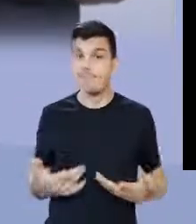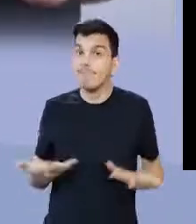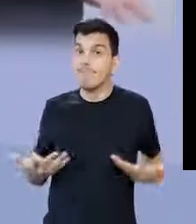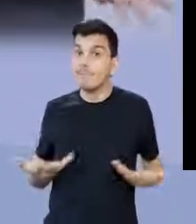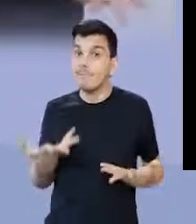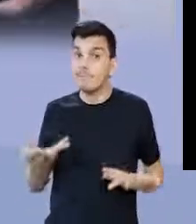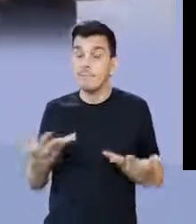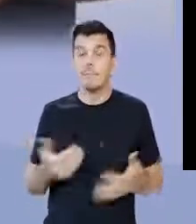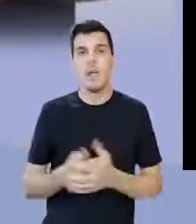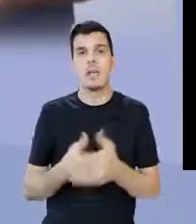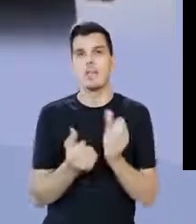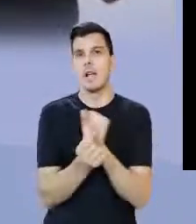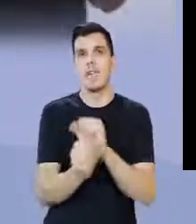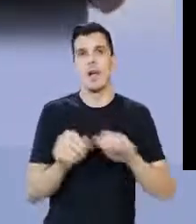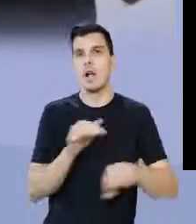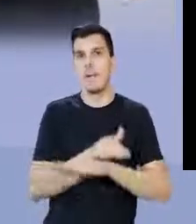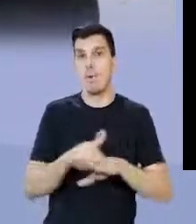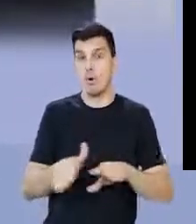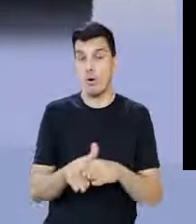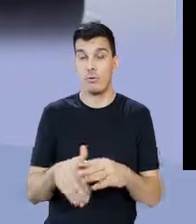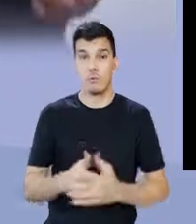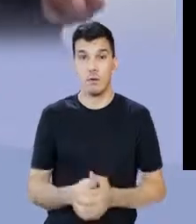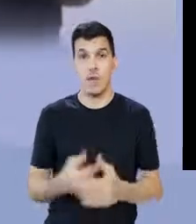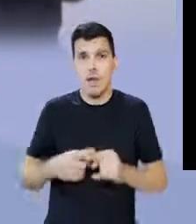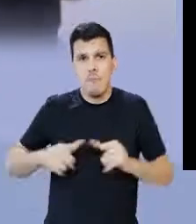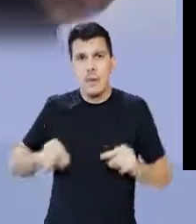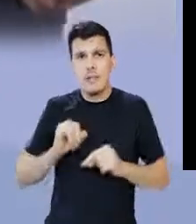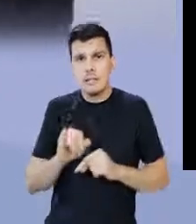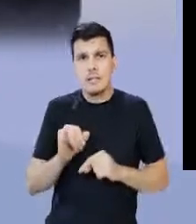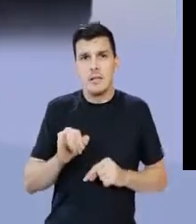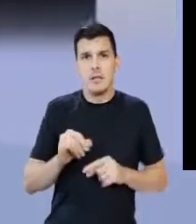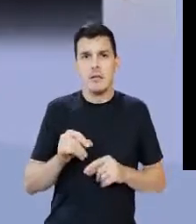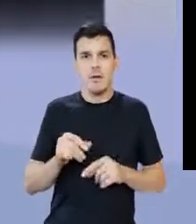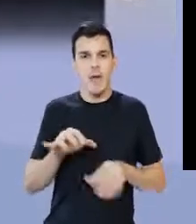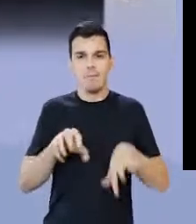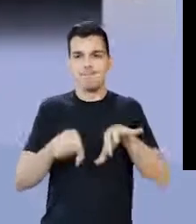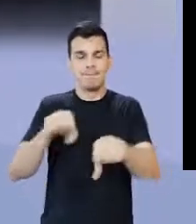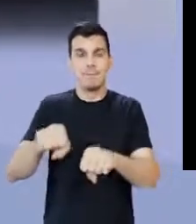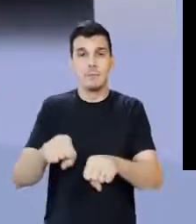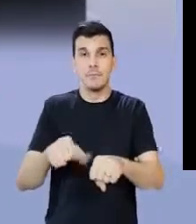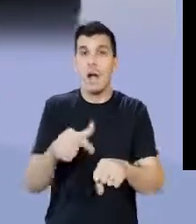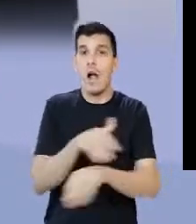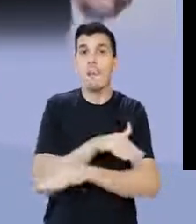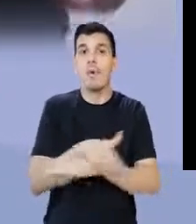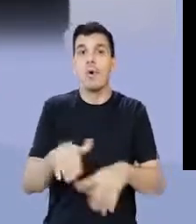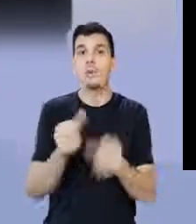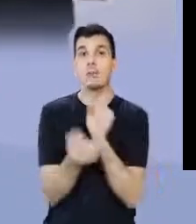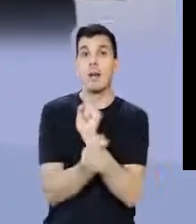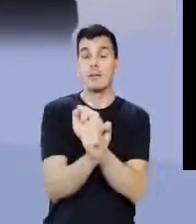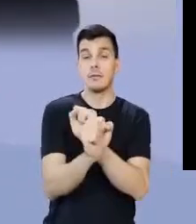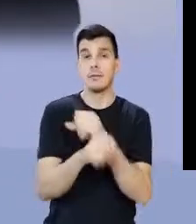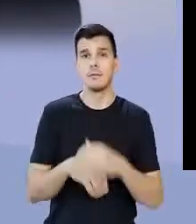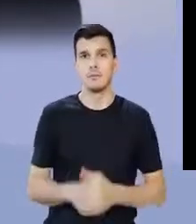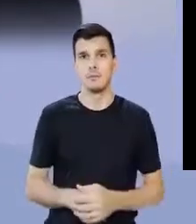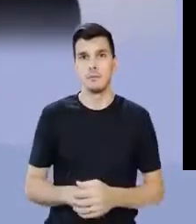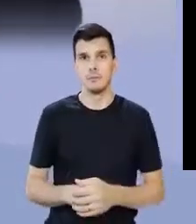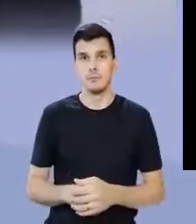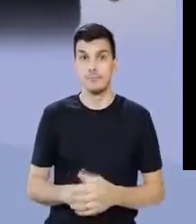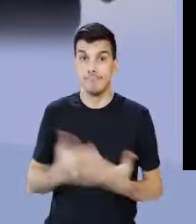então ninguém mais é escravizado por dívida, a escravidão é por conquista, mas se eu freio as conquistas não tenho mais escravos,